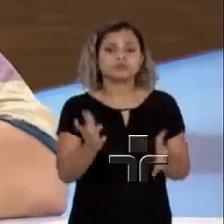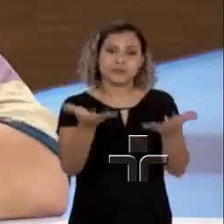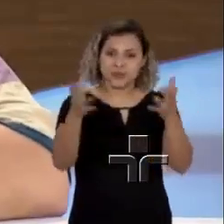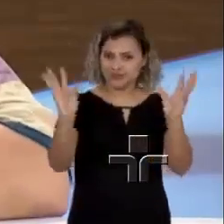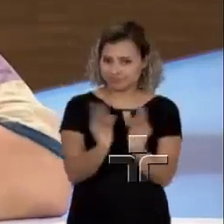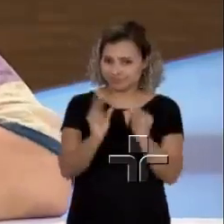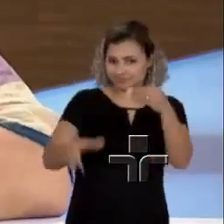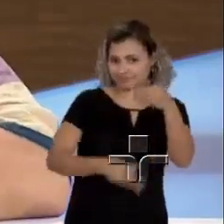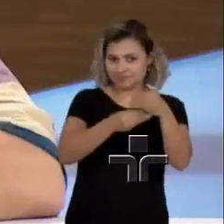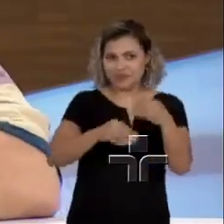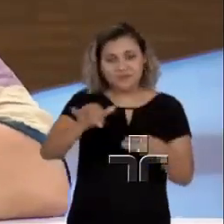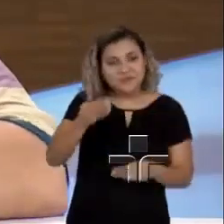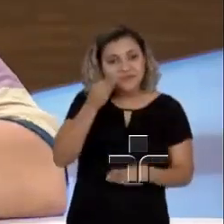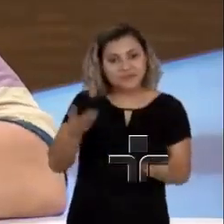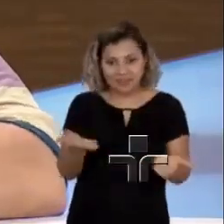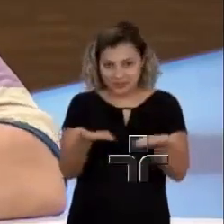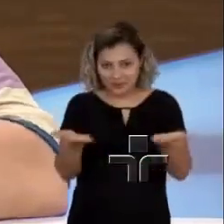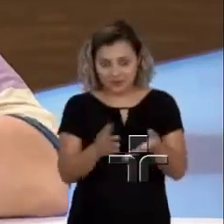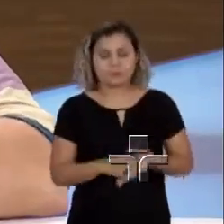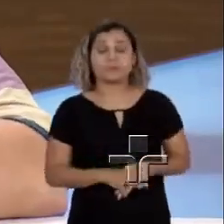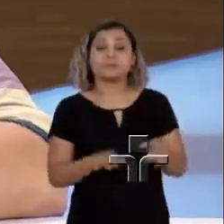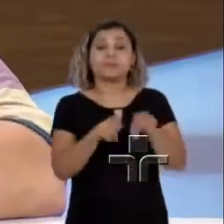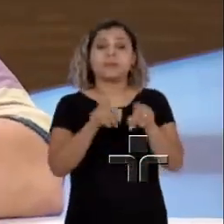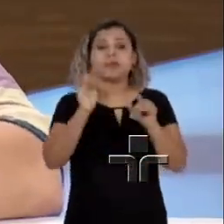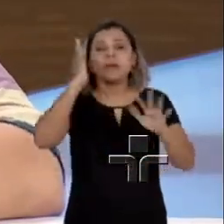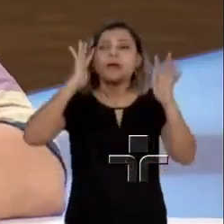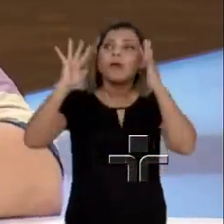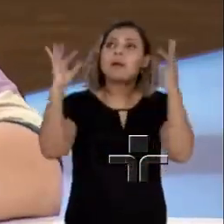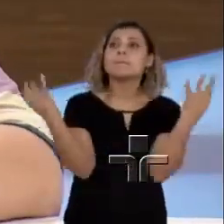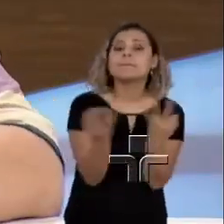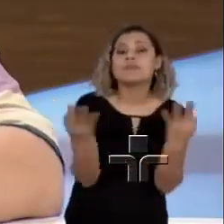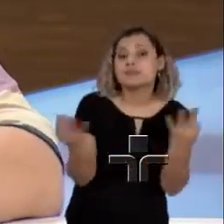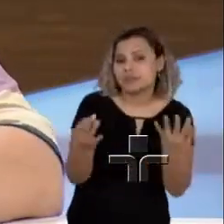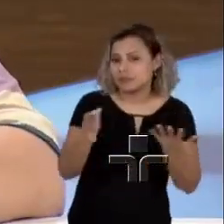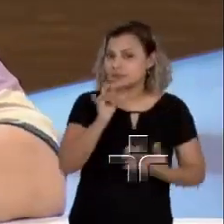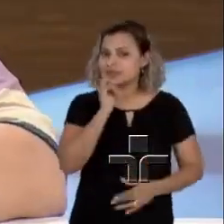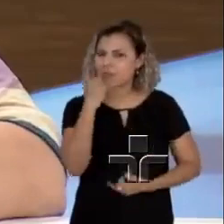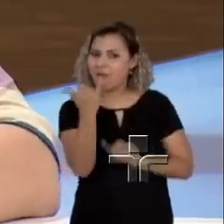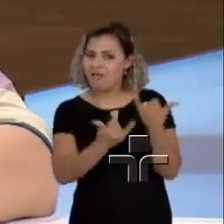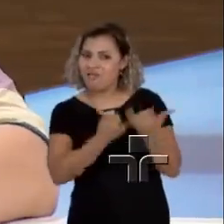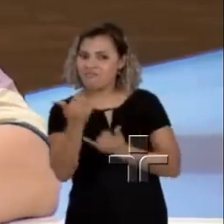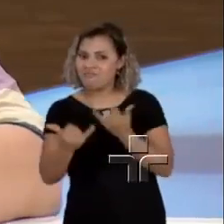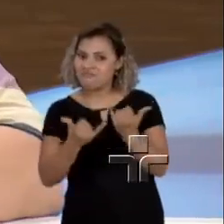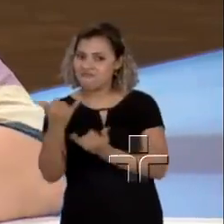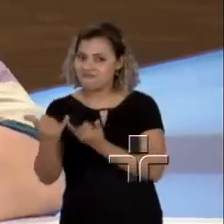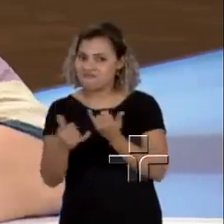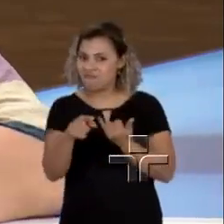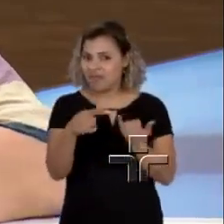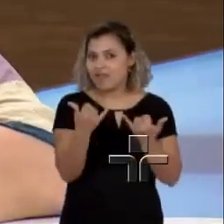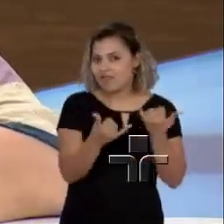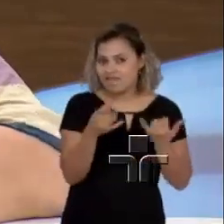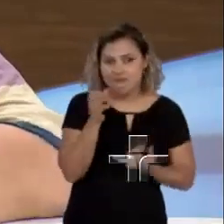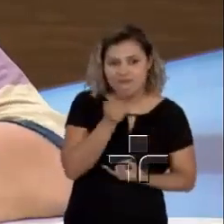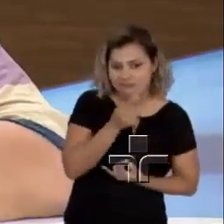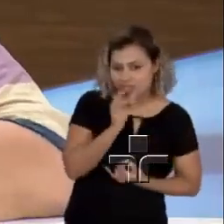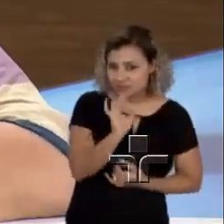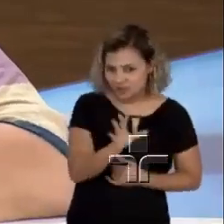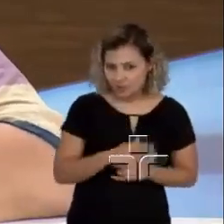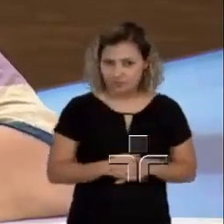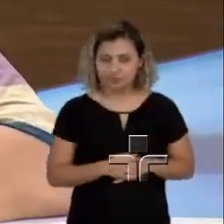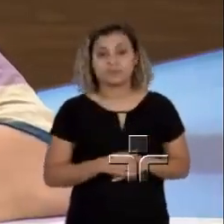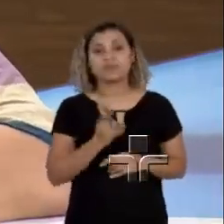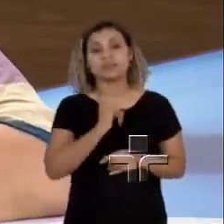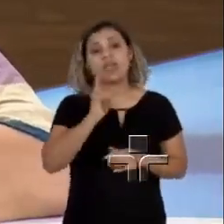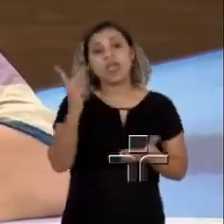Vou perguntar para vocês, essa noção do paraíso, eu acho que, vou fazer uma brincadeira agora, é brincadeira, gente, é um pouco um erro de